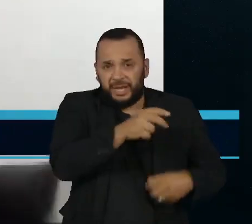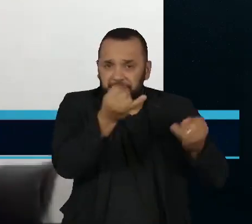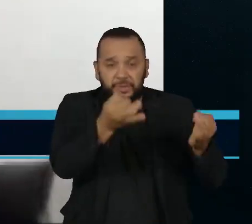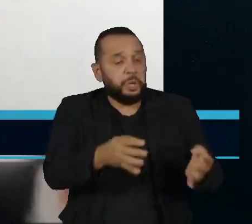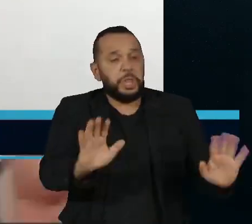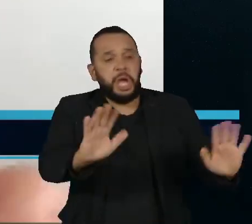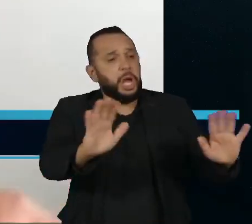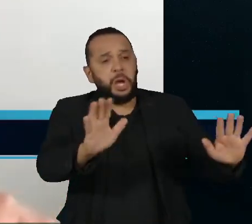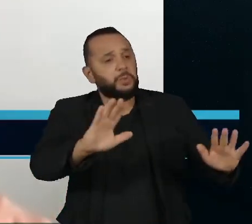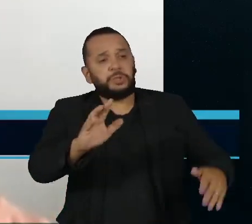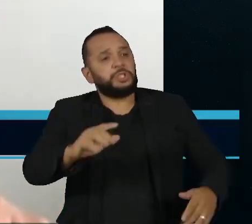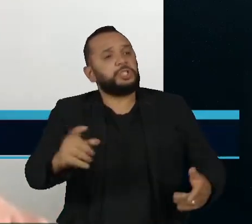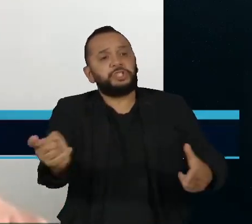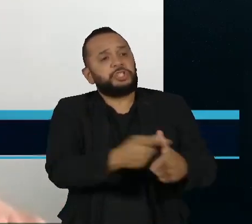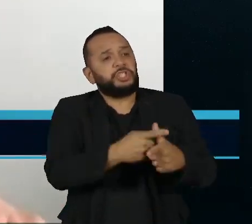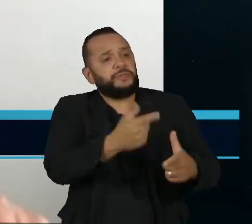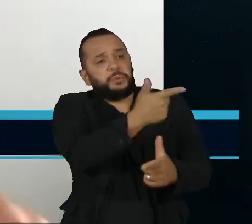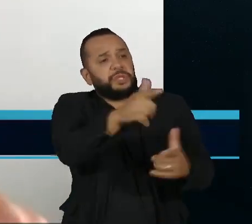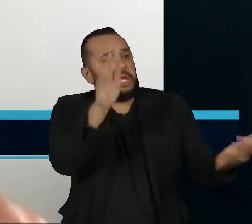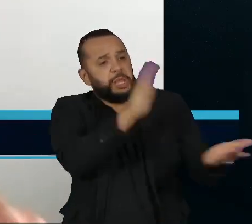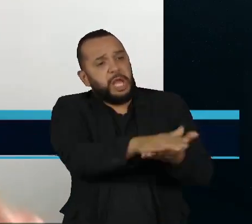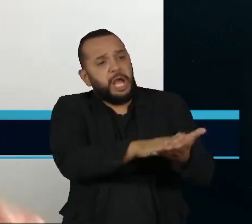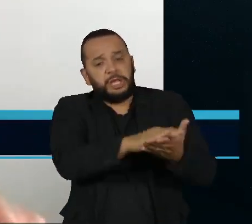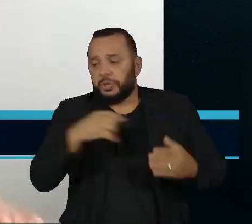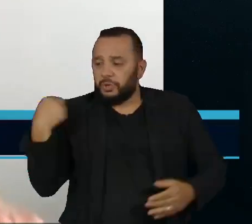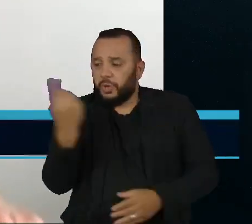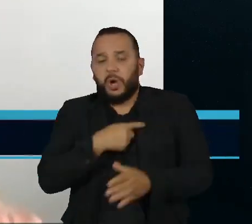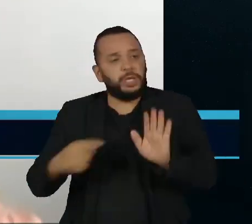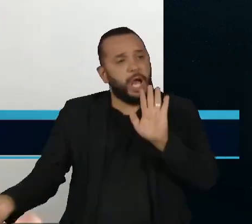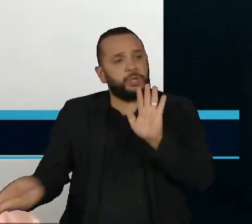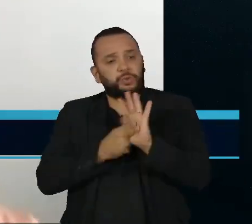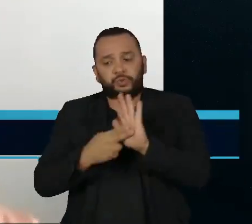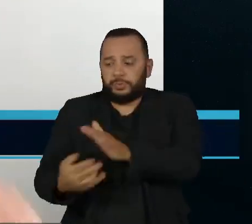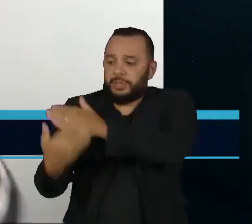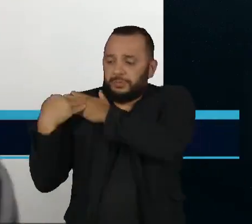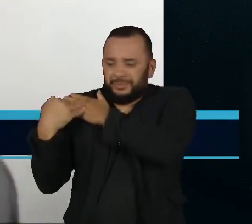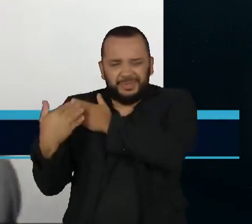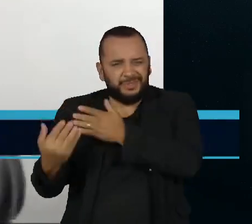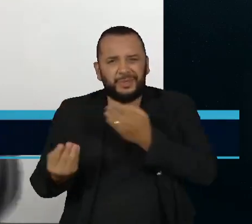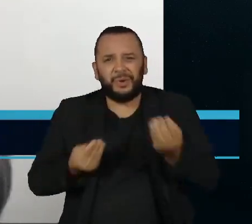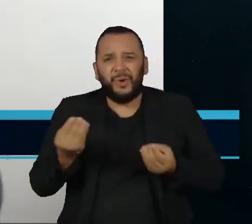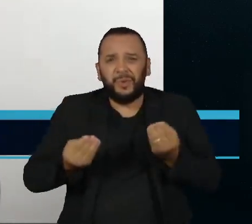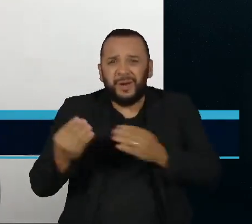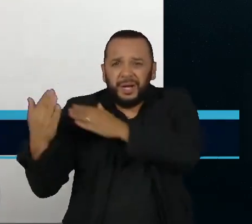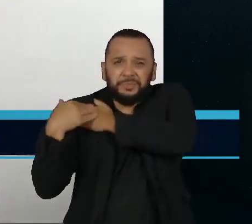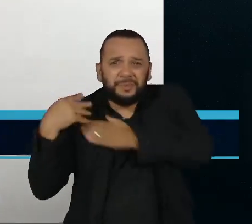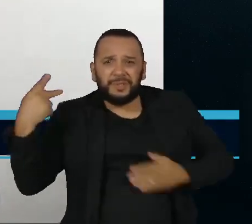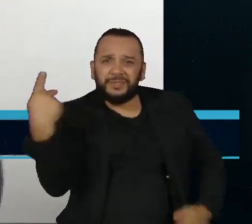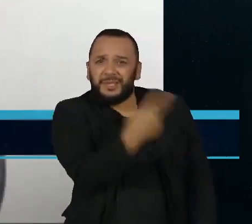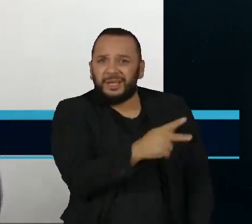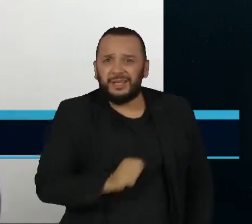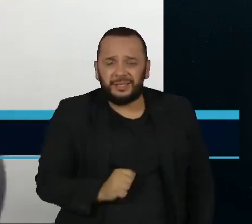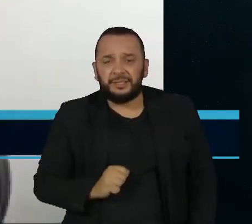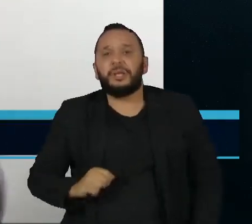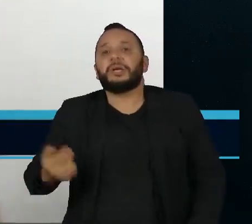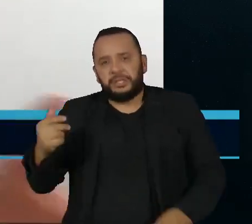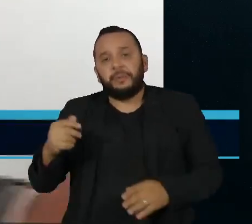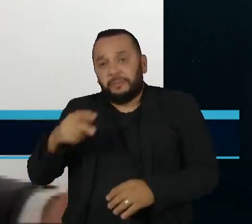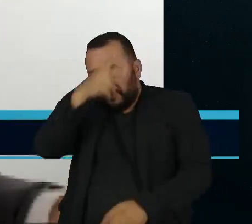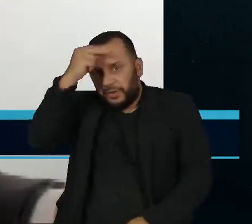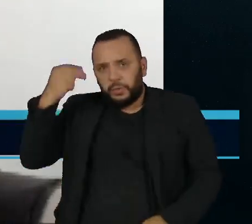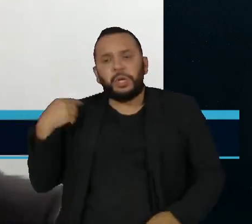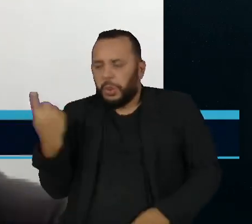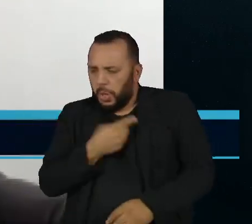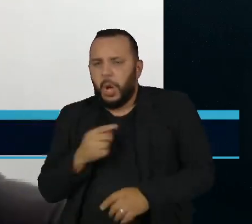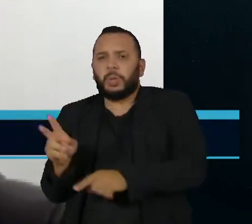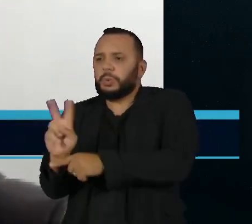Braskem, assumiu responsabilidades da própria Braskem, entregou o monitoramento e a fiscalização